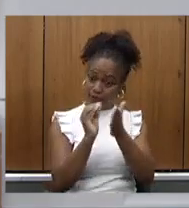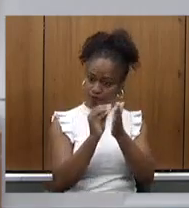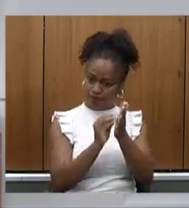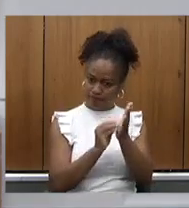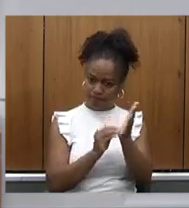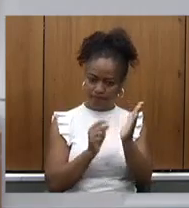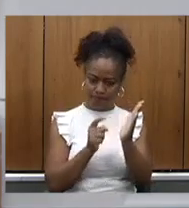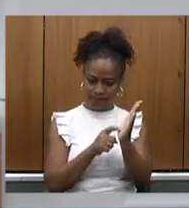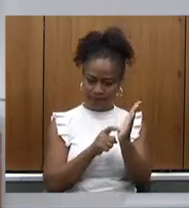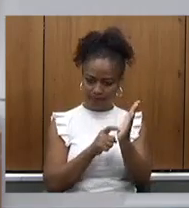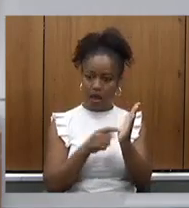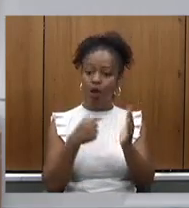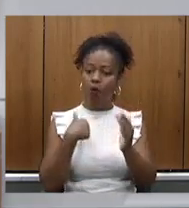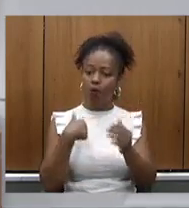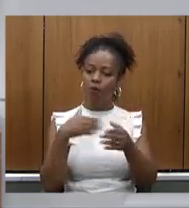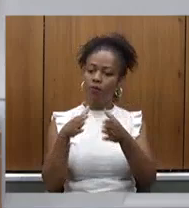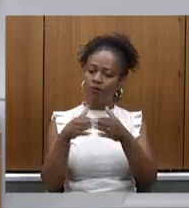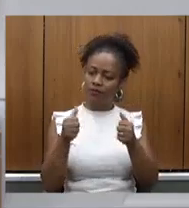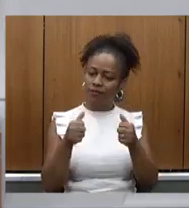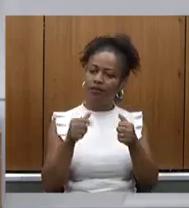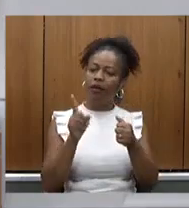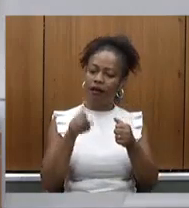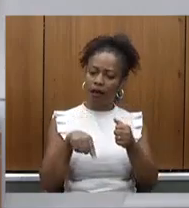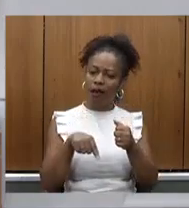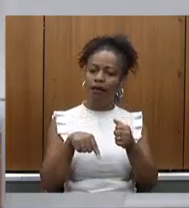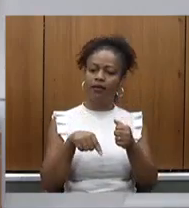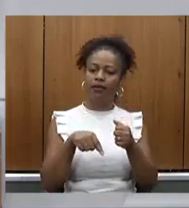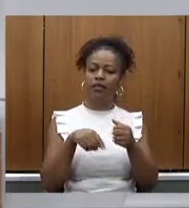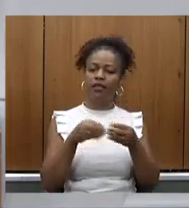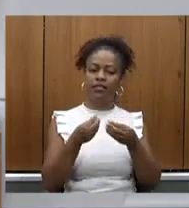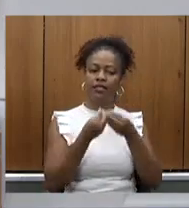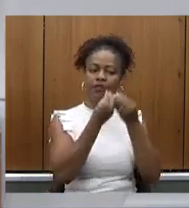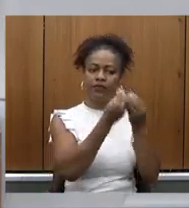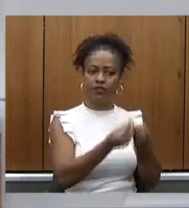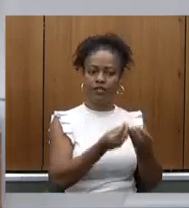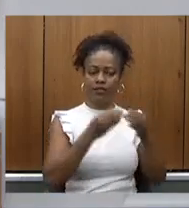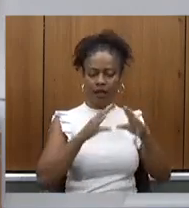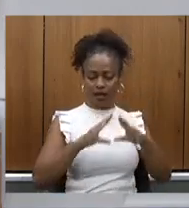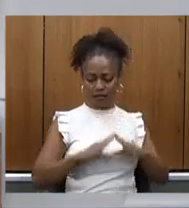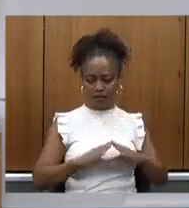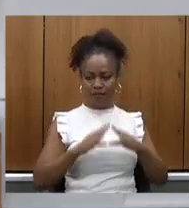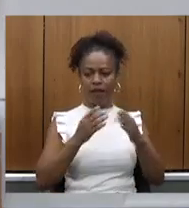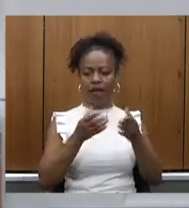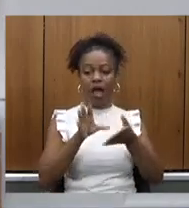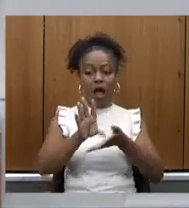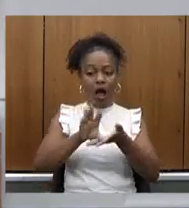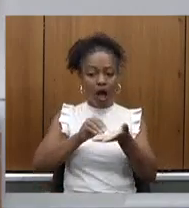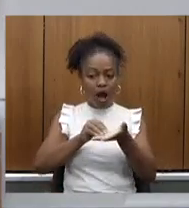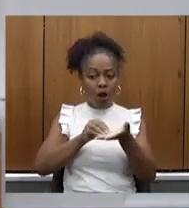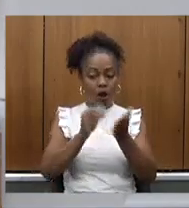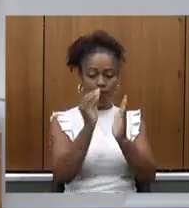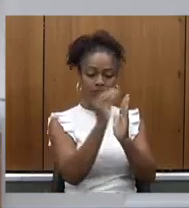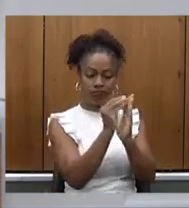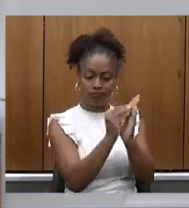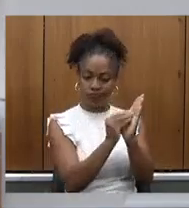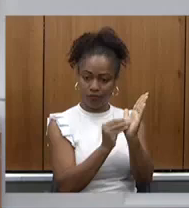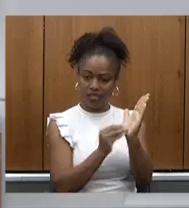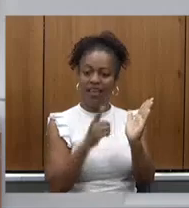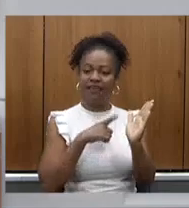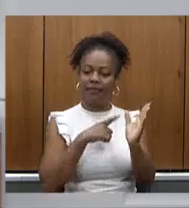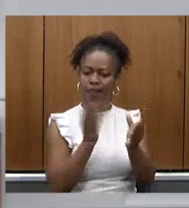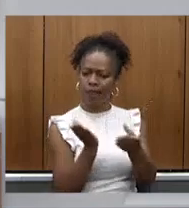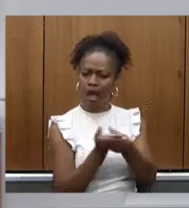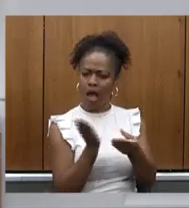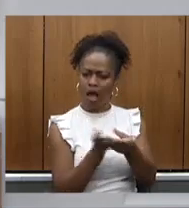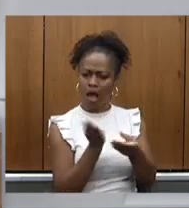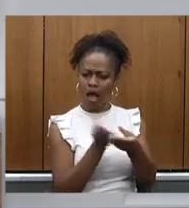meu pedido é exatamente que seja fornecido à assembleia a cópia integral do termo de acordo que imagino que tenha um anexo com valores